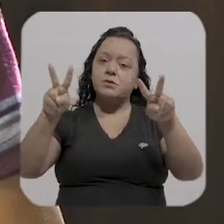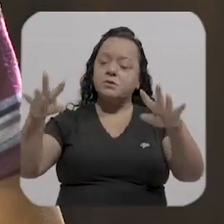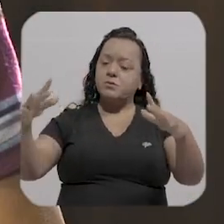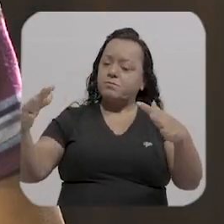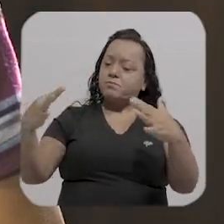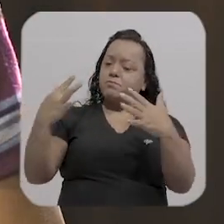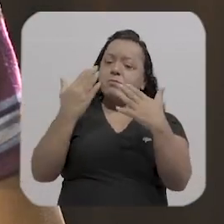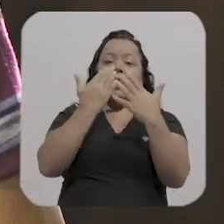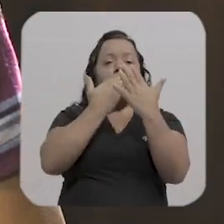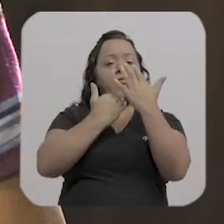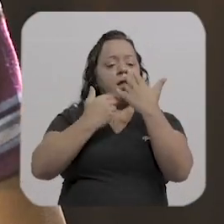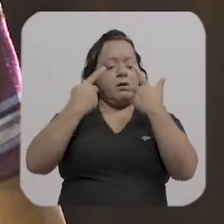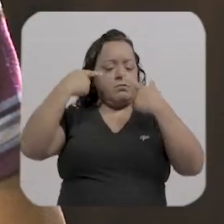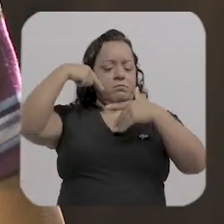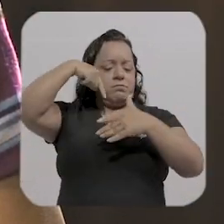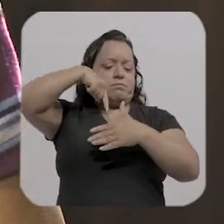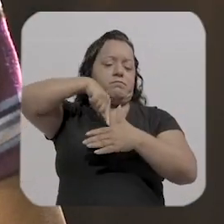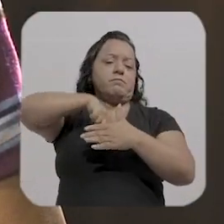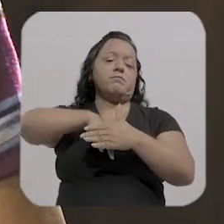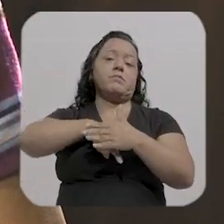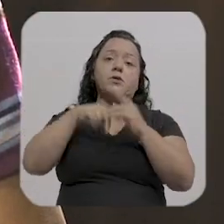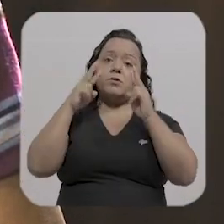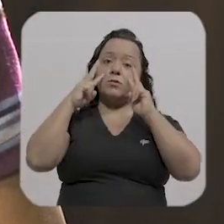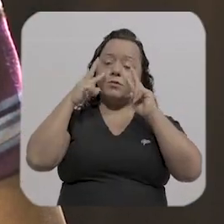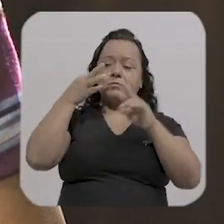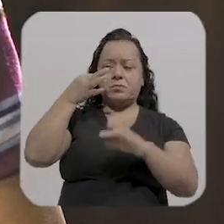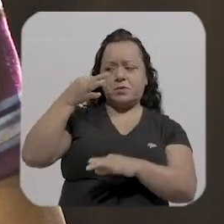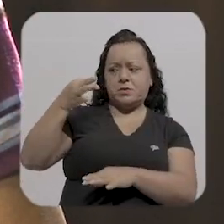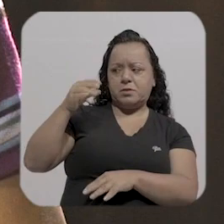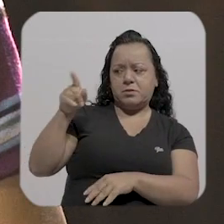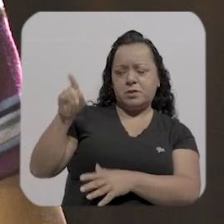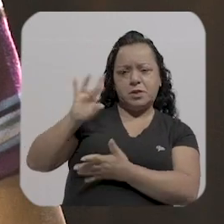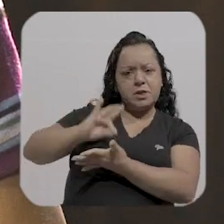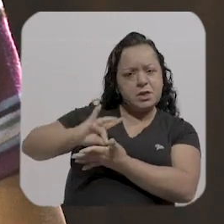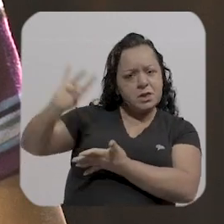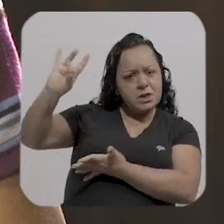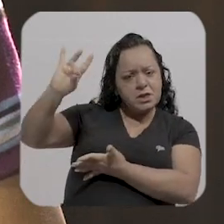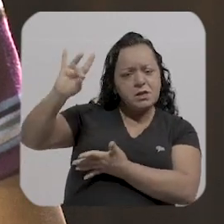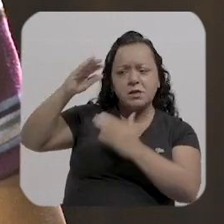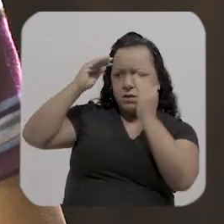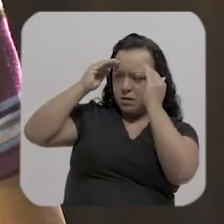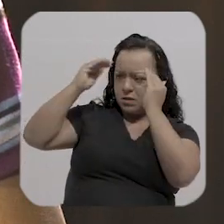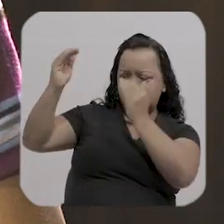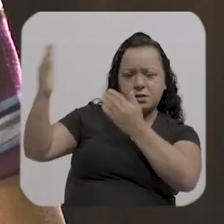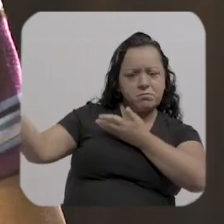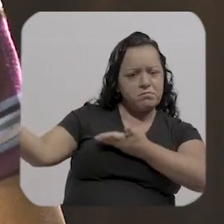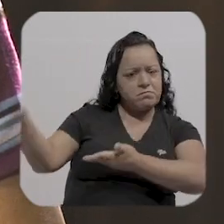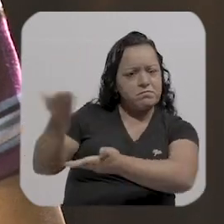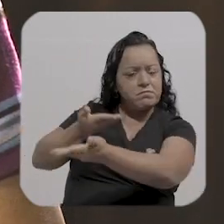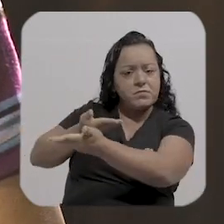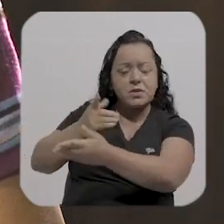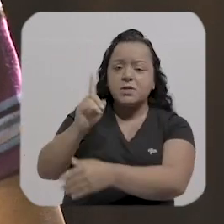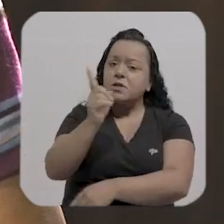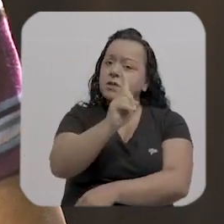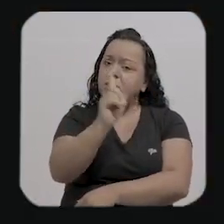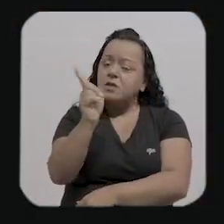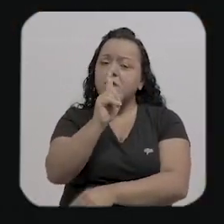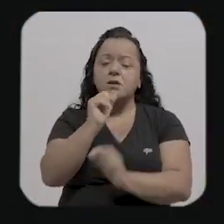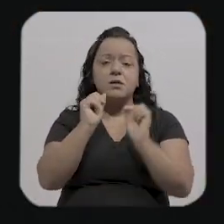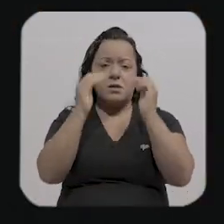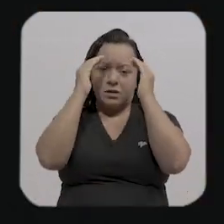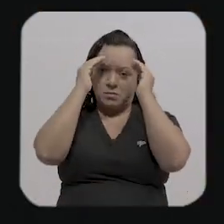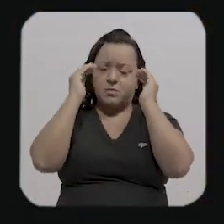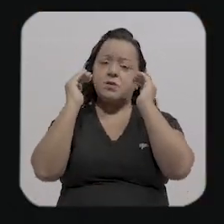em troca respeitar porque aqui ninguém quer ver o mal do outro vamos fazer um esforço de desligar a tv escorrendo sangue na hora do almoço